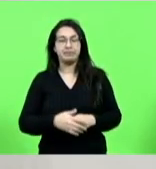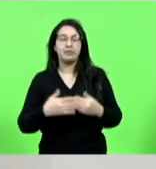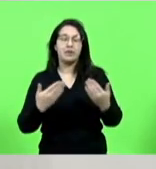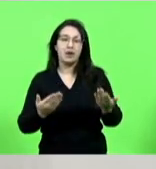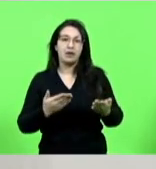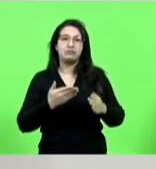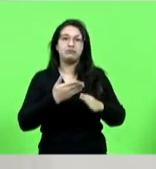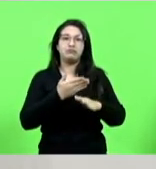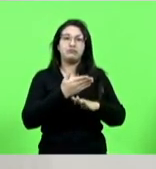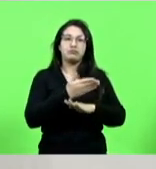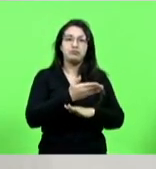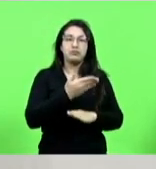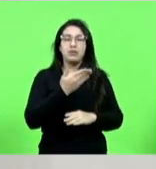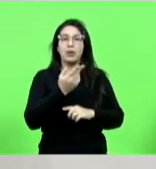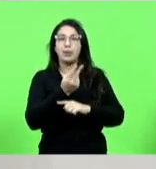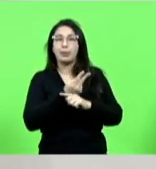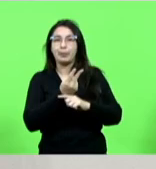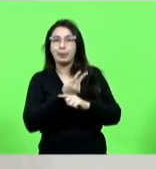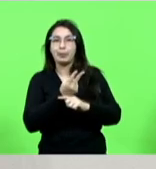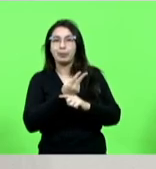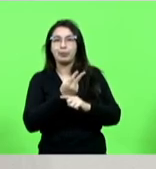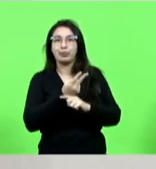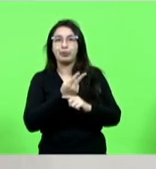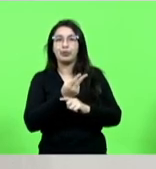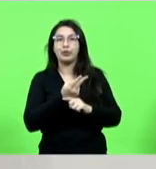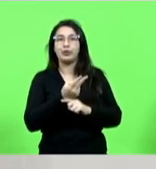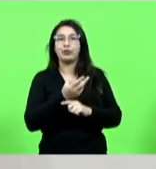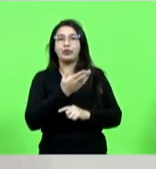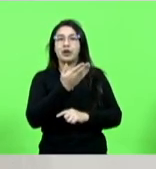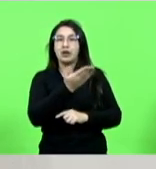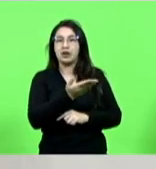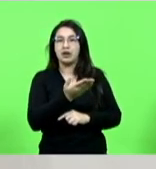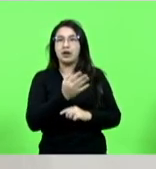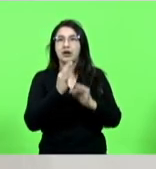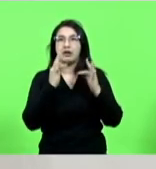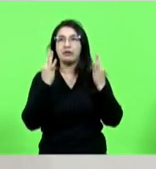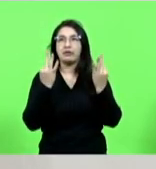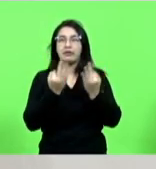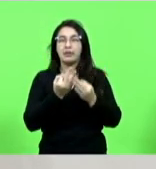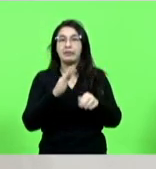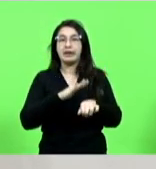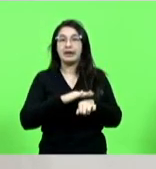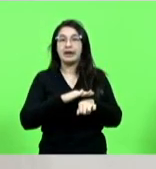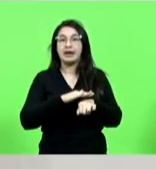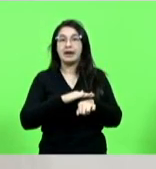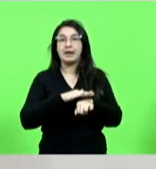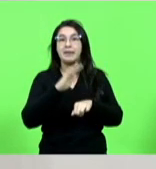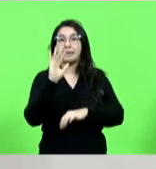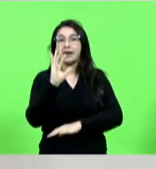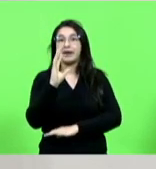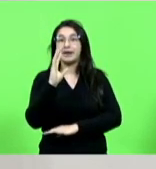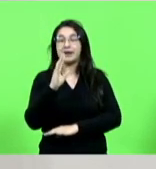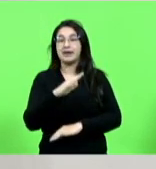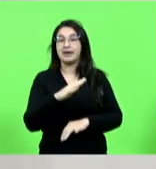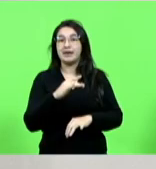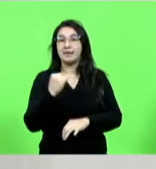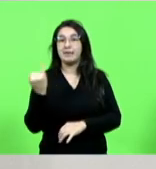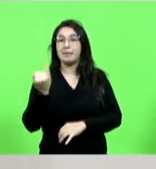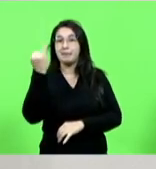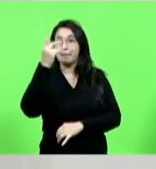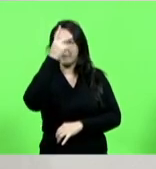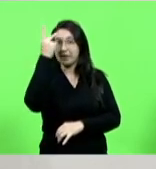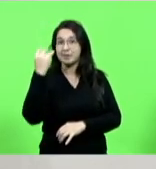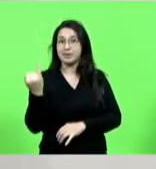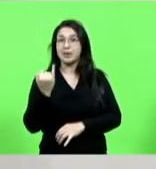árvore mais frondosa da família, que é a mãe, a minha mãe, ela começou